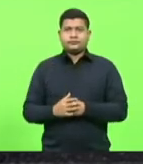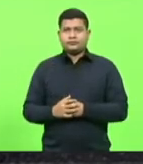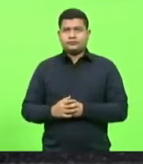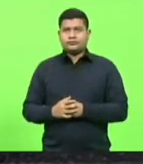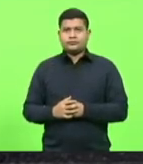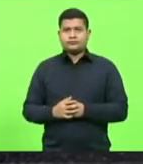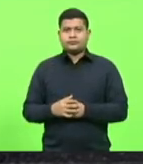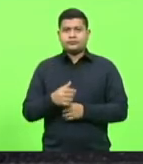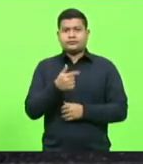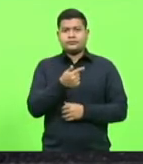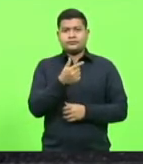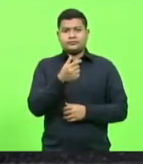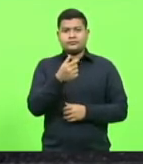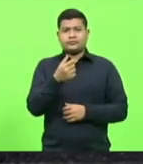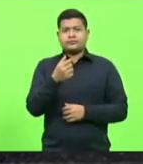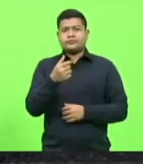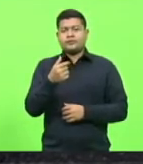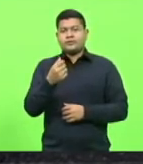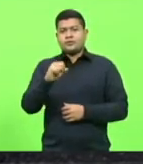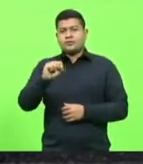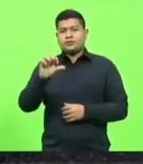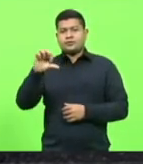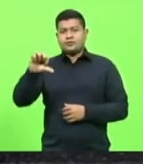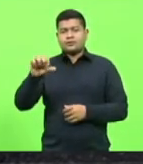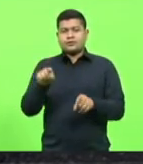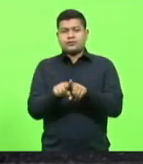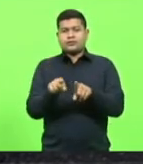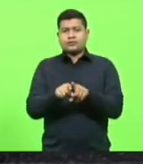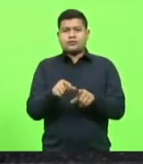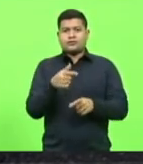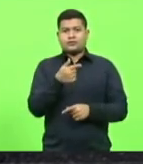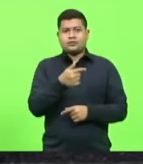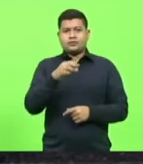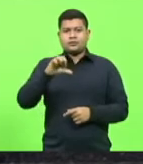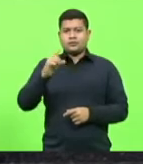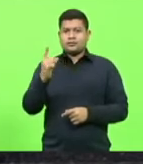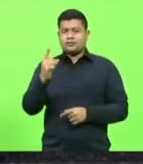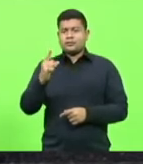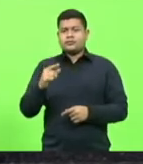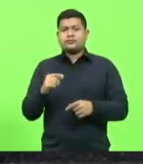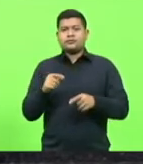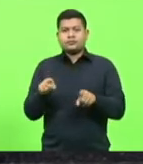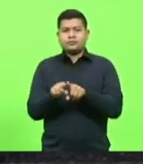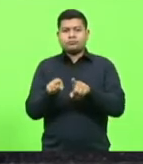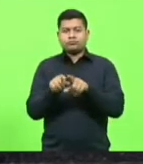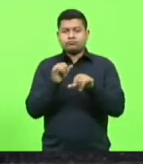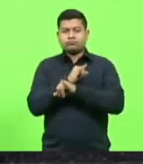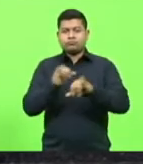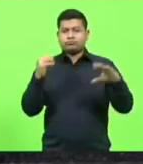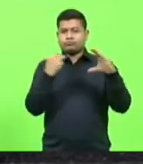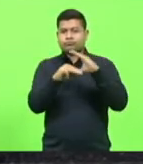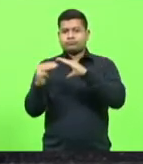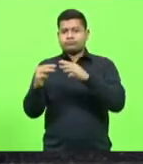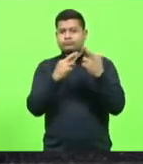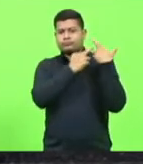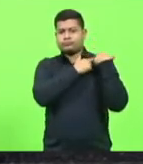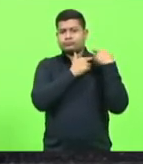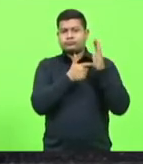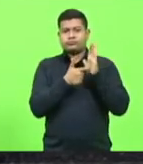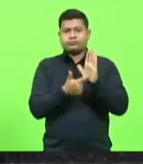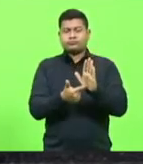789 e 791. Esta presidência comunica que caminhará os destinatários conforme destina